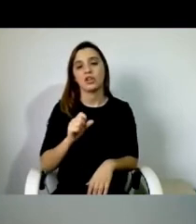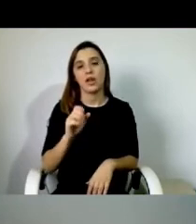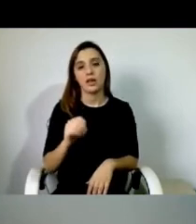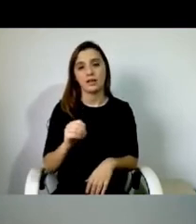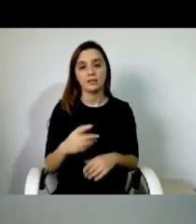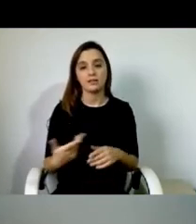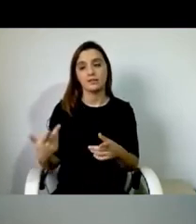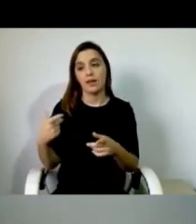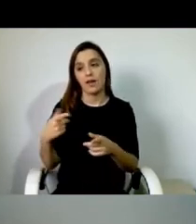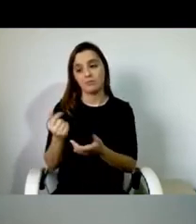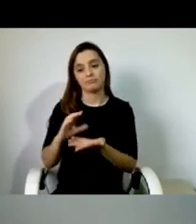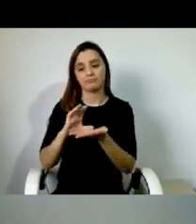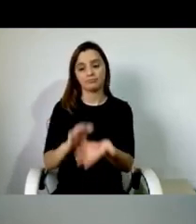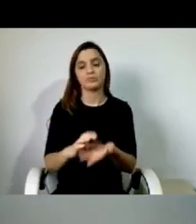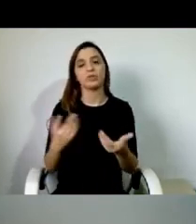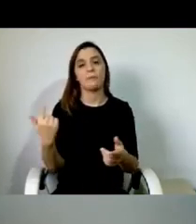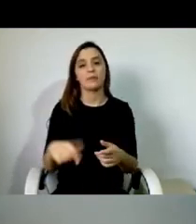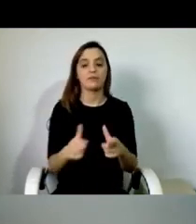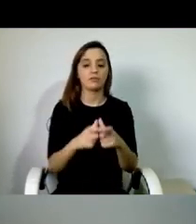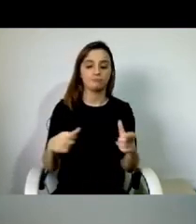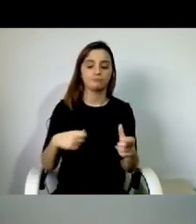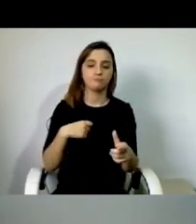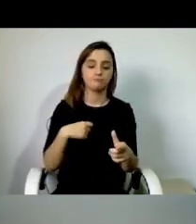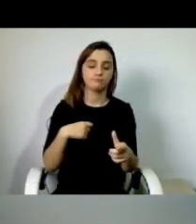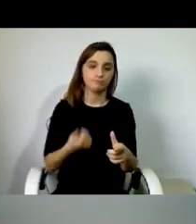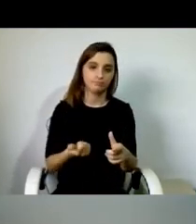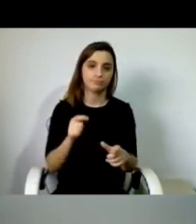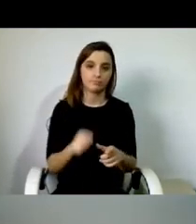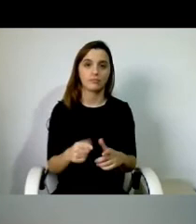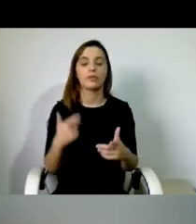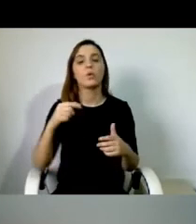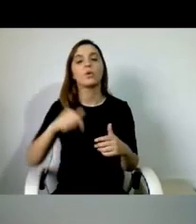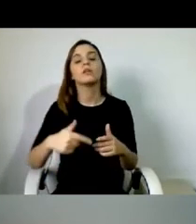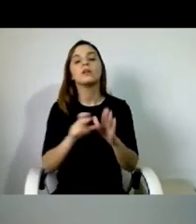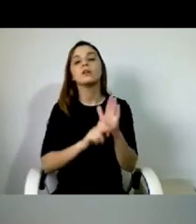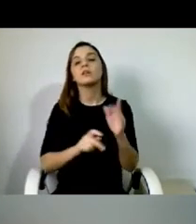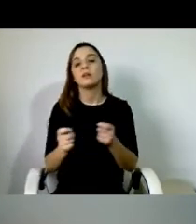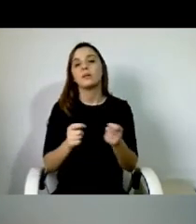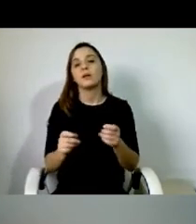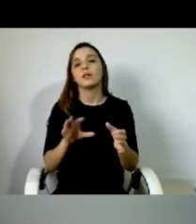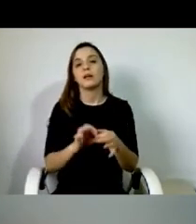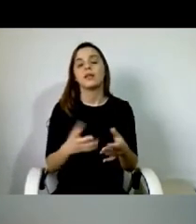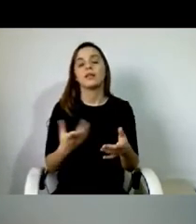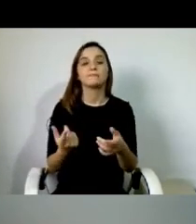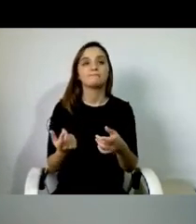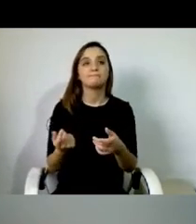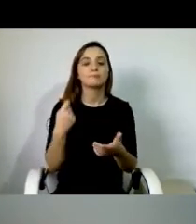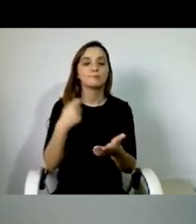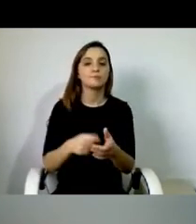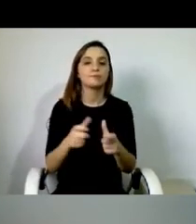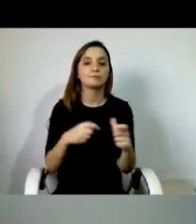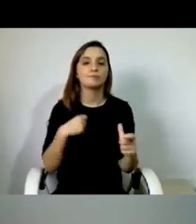contrato de trabalho em regime de definição de serviços, temos que levar a discussão se este é o melhor regime